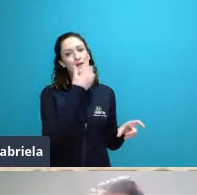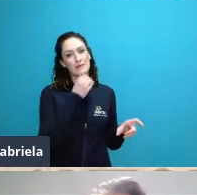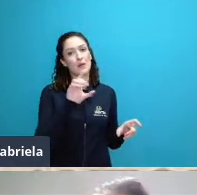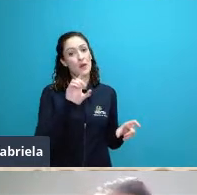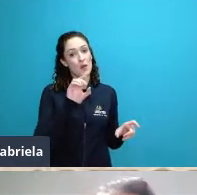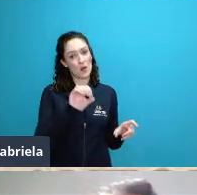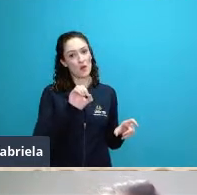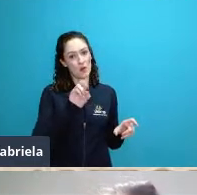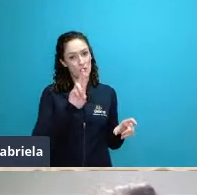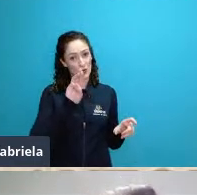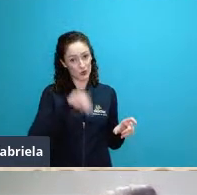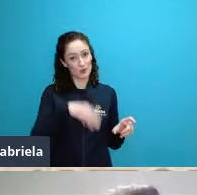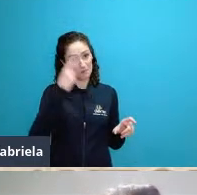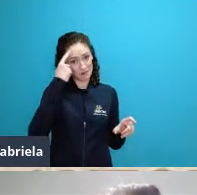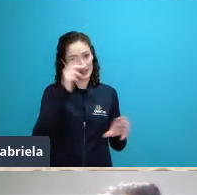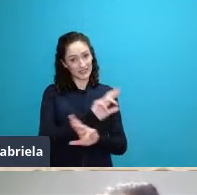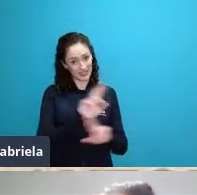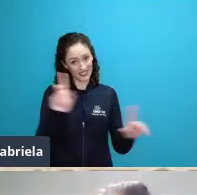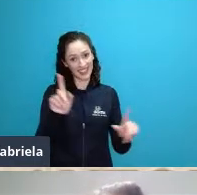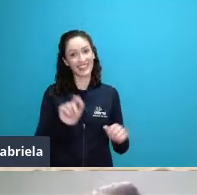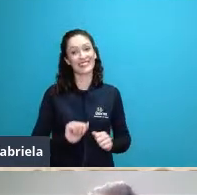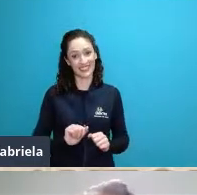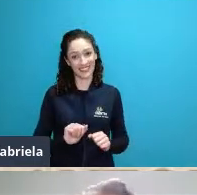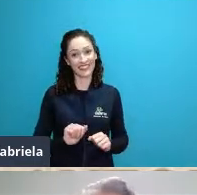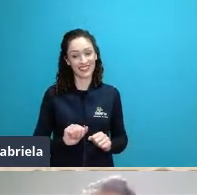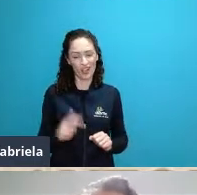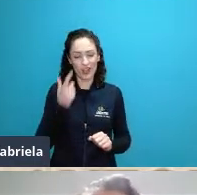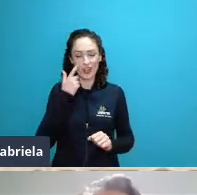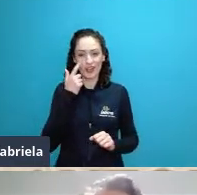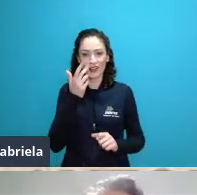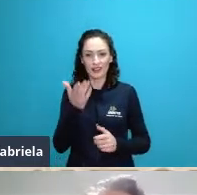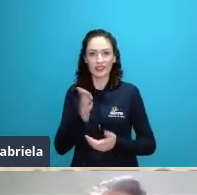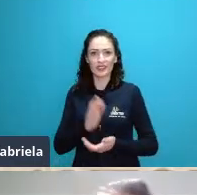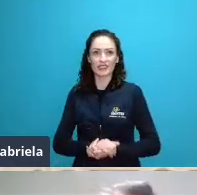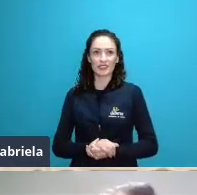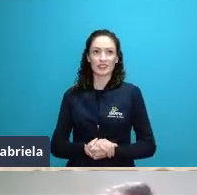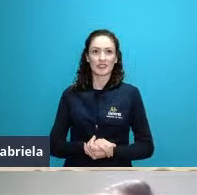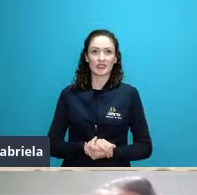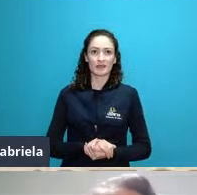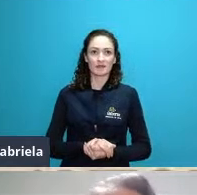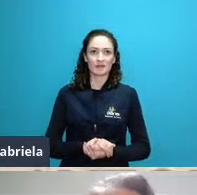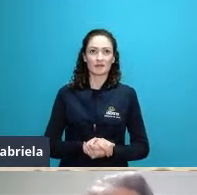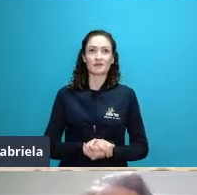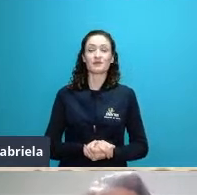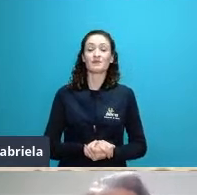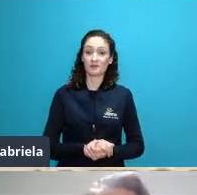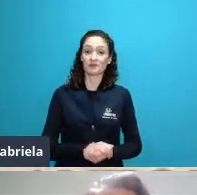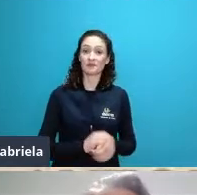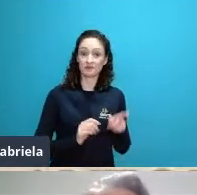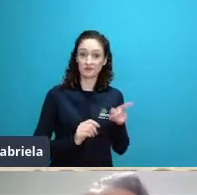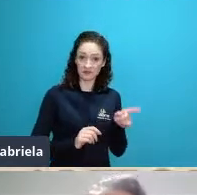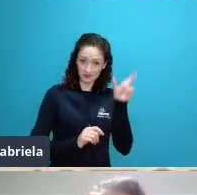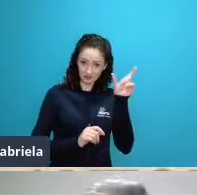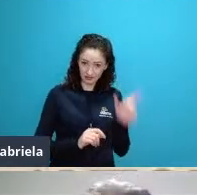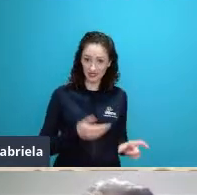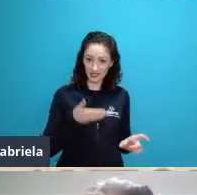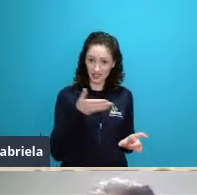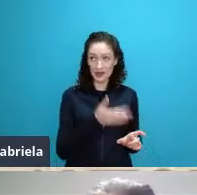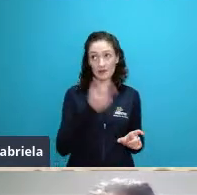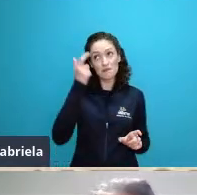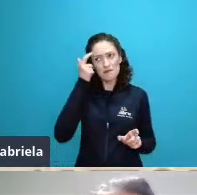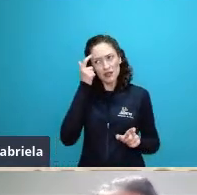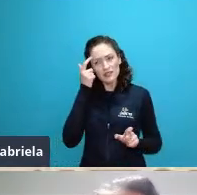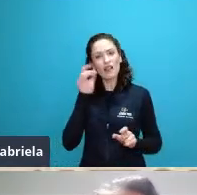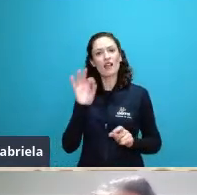próximo slide o Odum tratava a ecologia como uma disciplina potencialmente emergente e ele